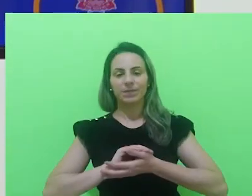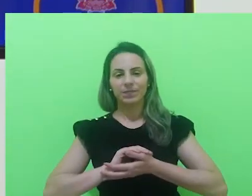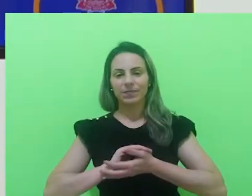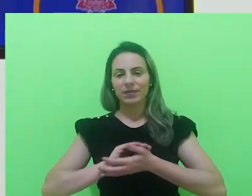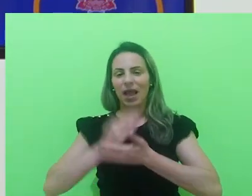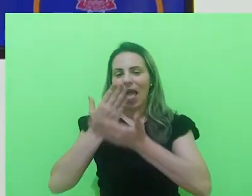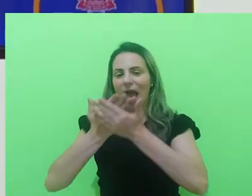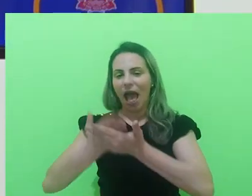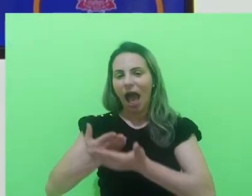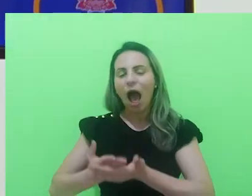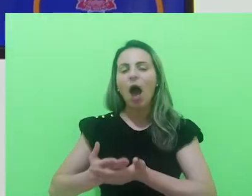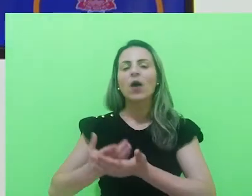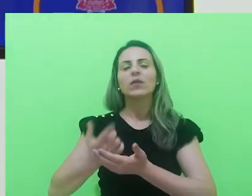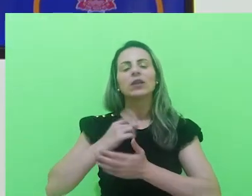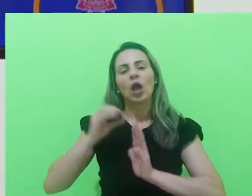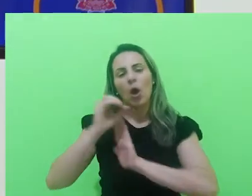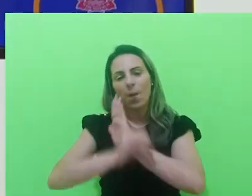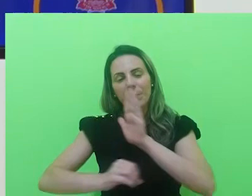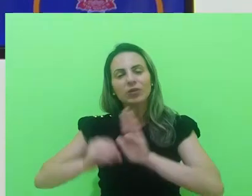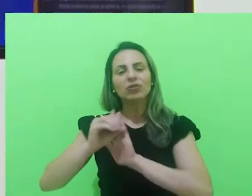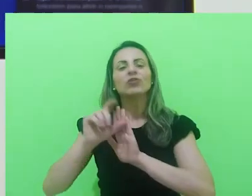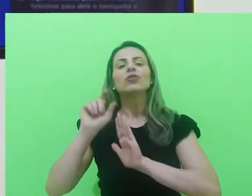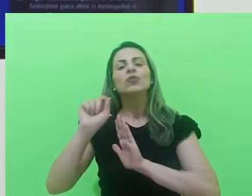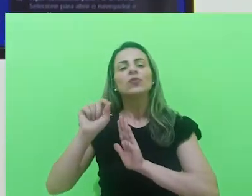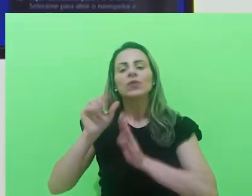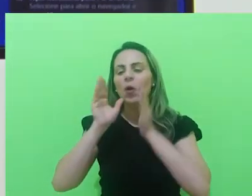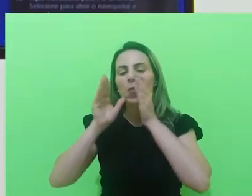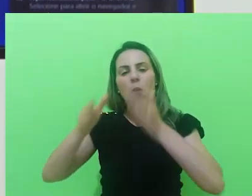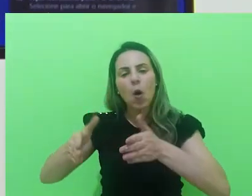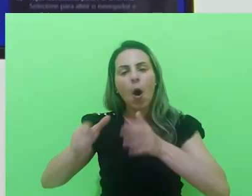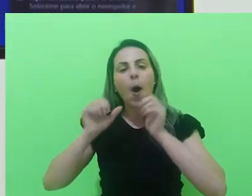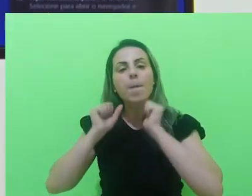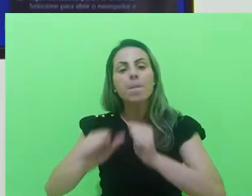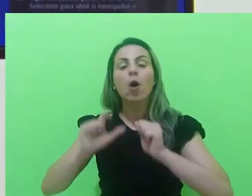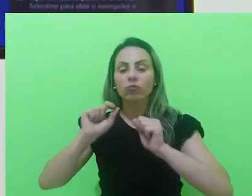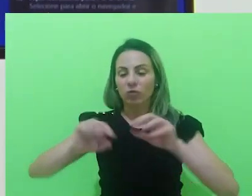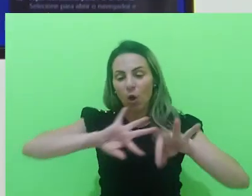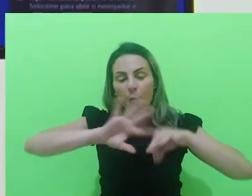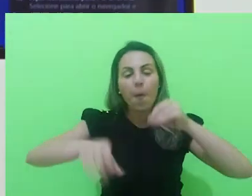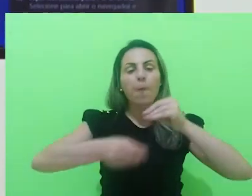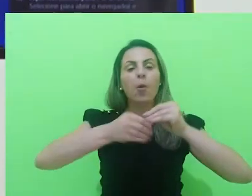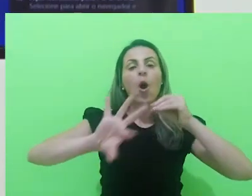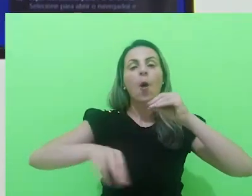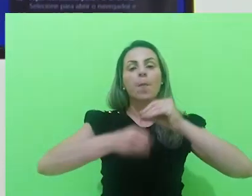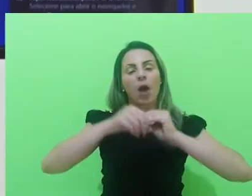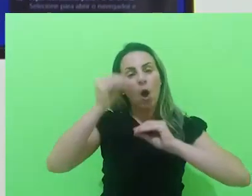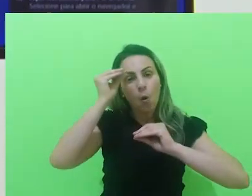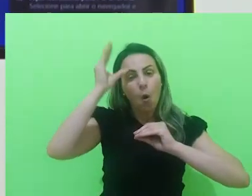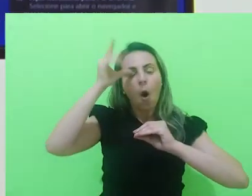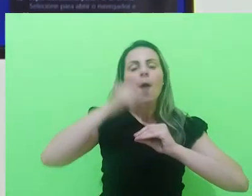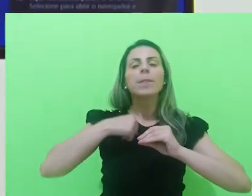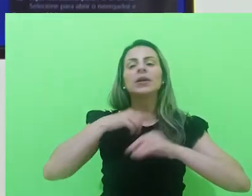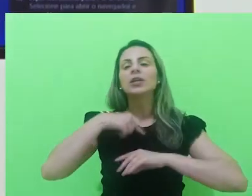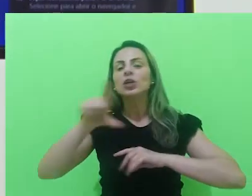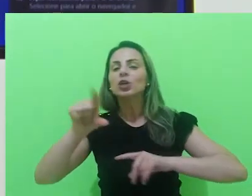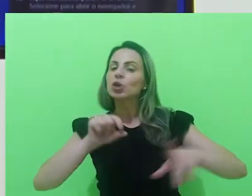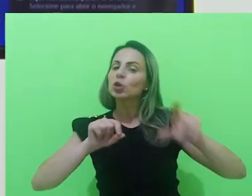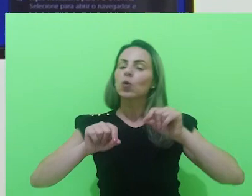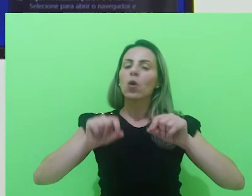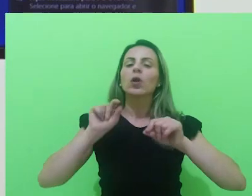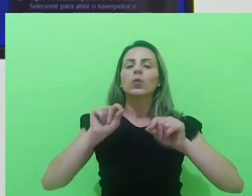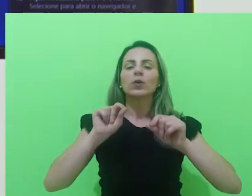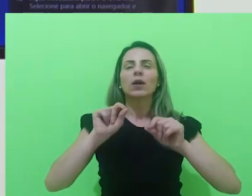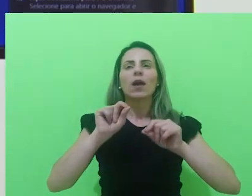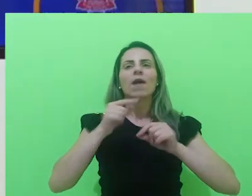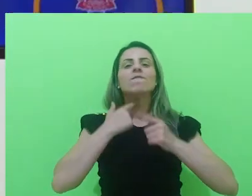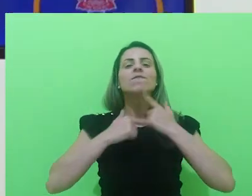tinha a arqueologia, tinha o objetivo Play TV, em que você podia agregar muito conhecimento e escolher com mais assertividade a profissão